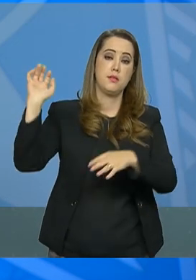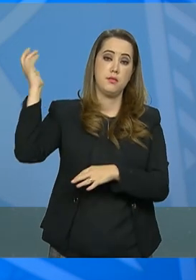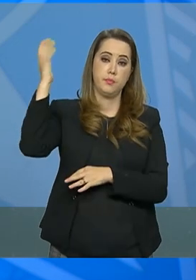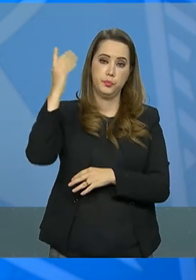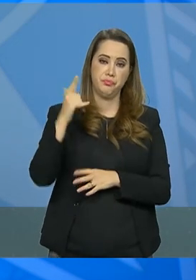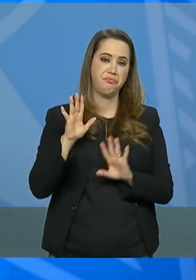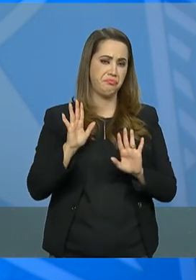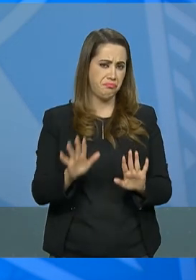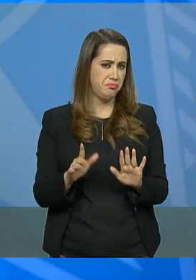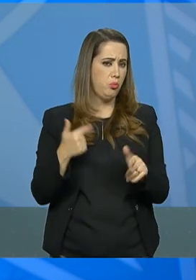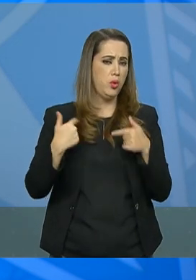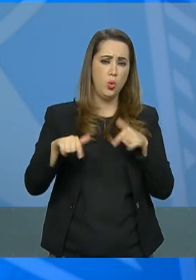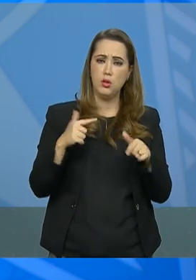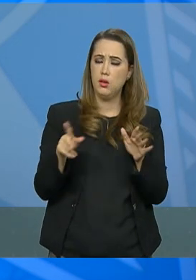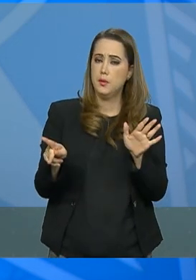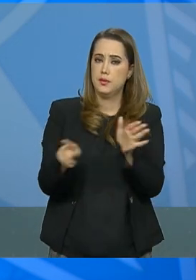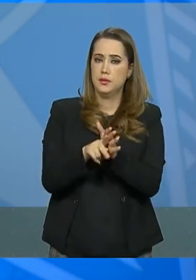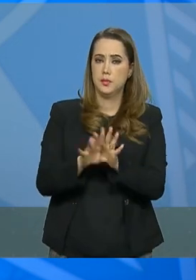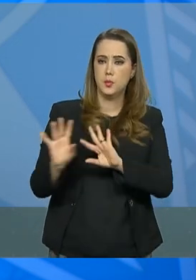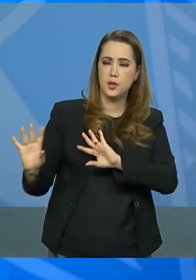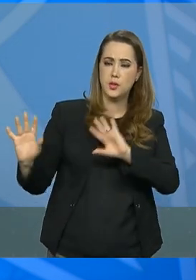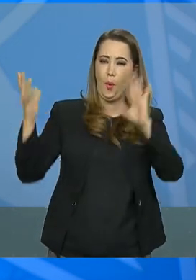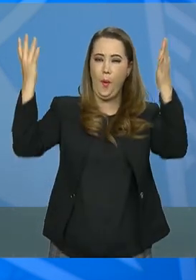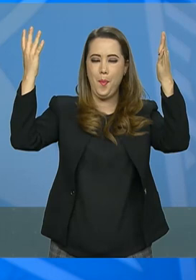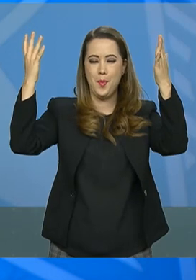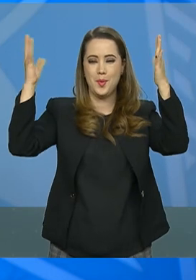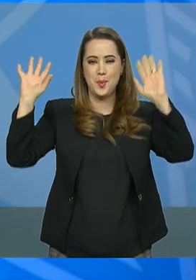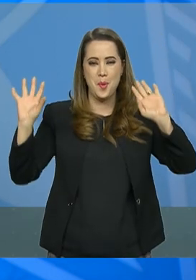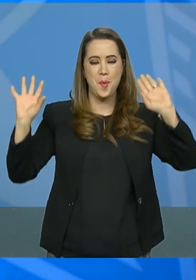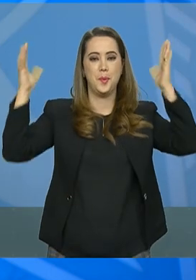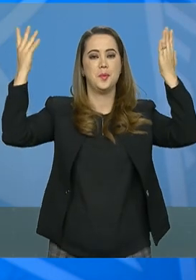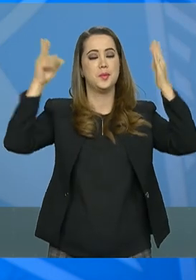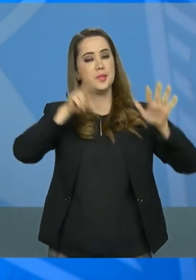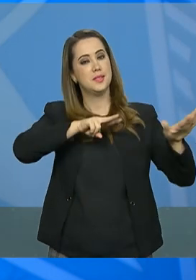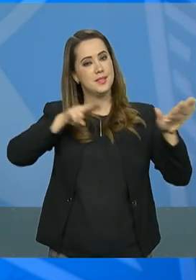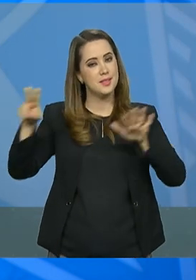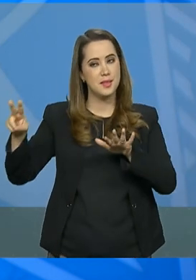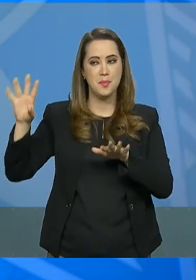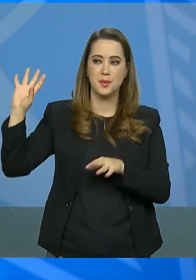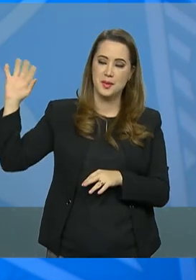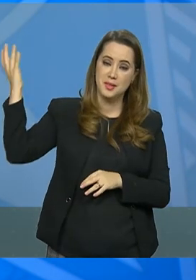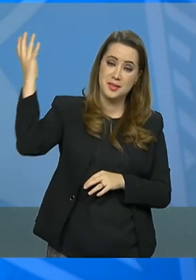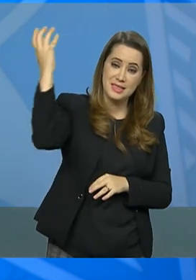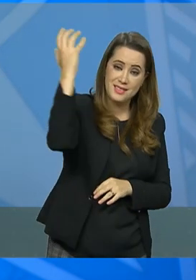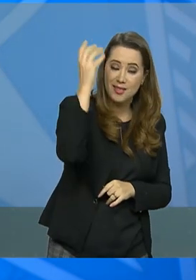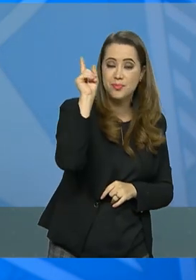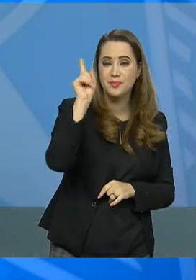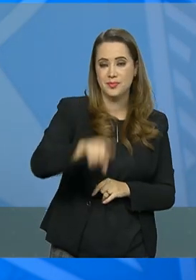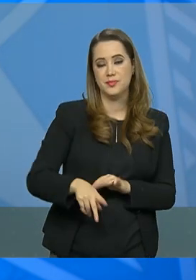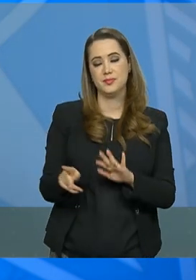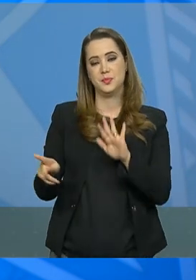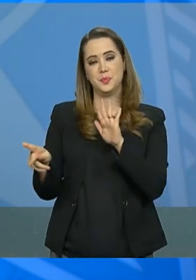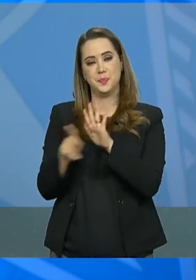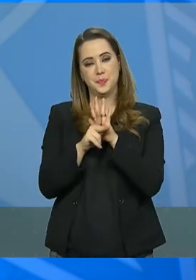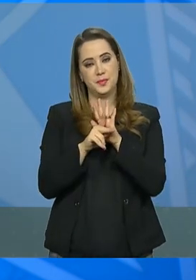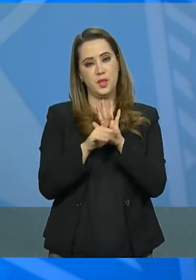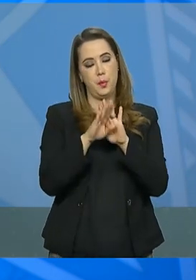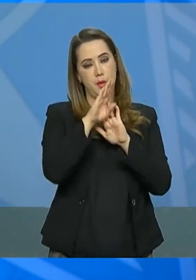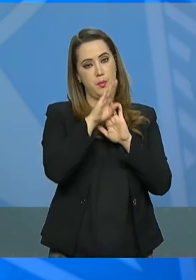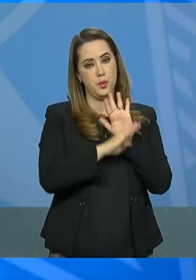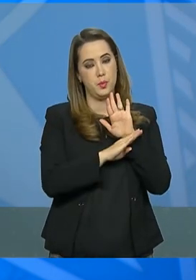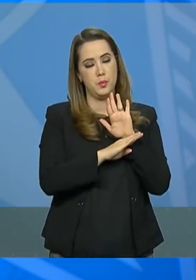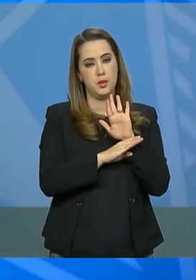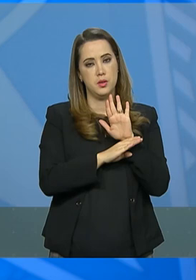atividade faz parte das comemorações na Semana do Meio Ambiente e caracteriza o projeto